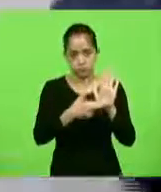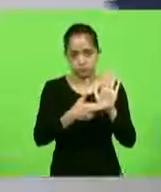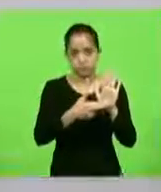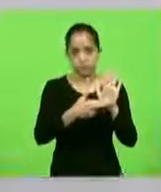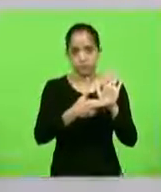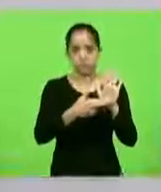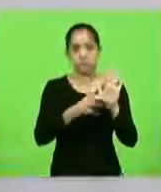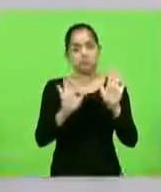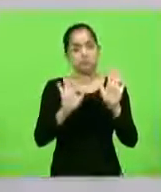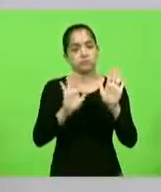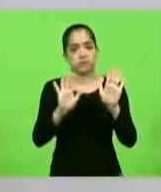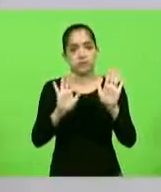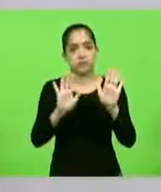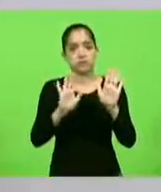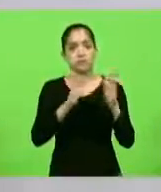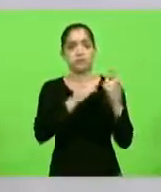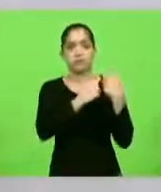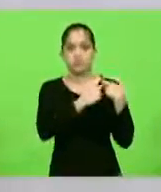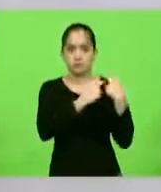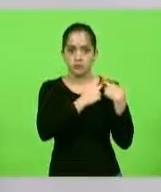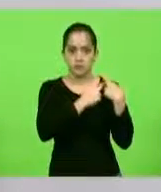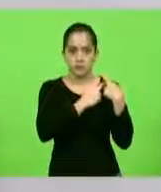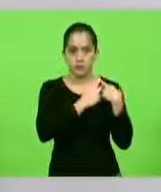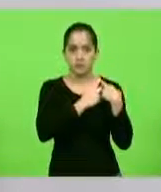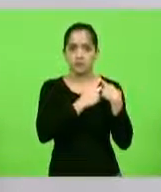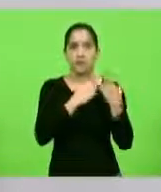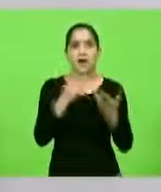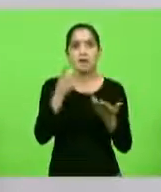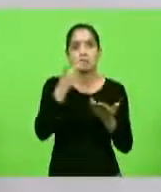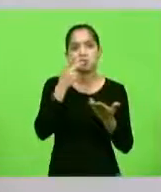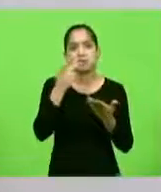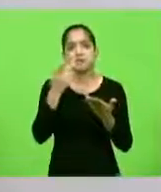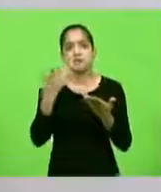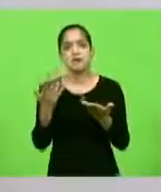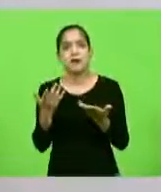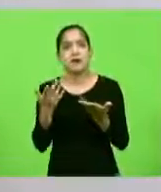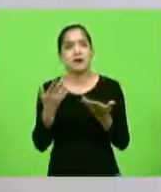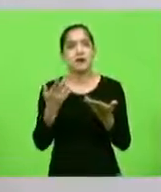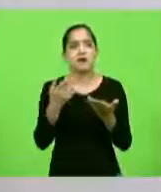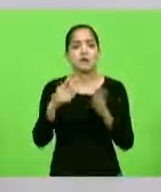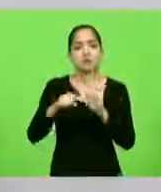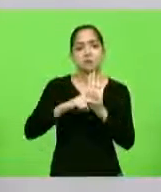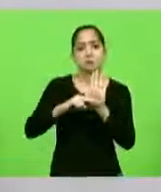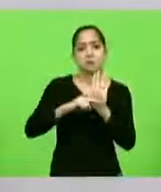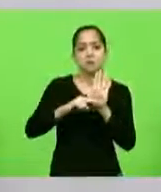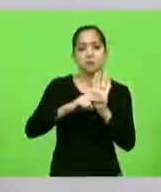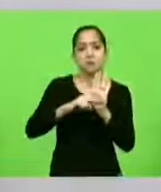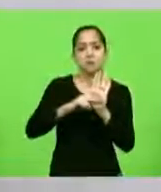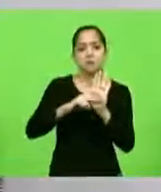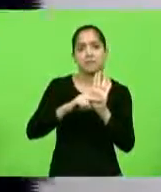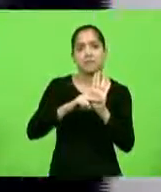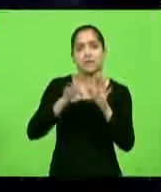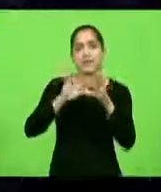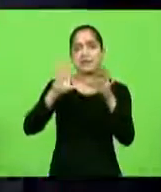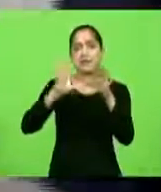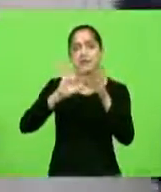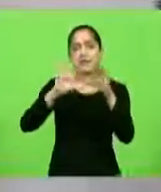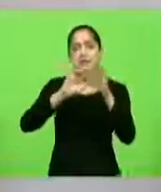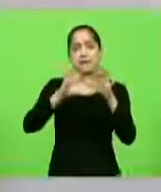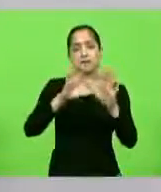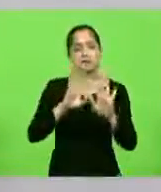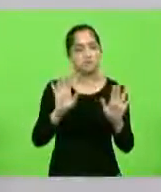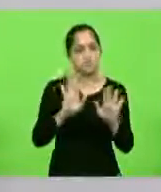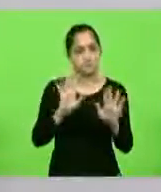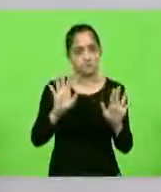imprudente ou algumas pessoas falaram, ah, mas isso é questão negacionista, vocês estão querendo liberar tudo geral. Não é isso,